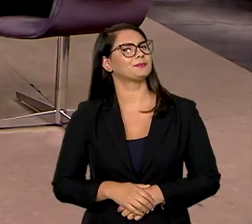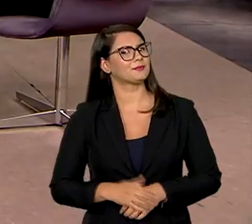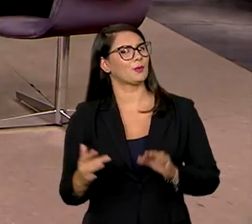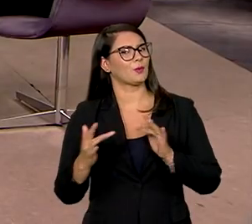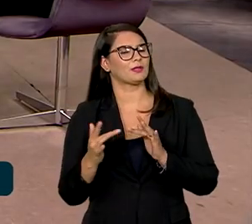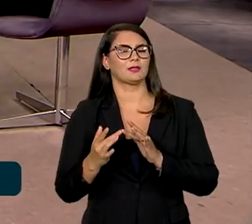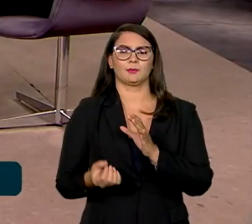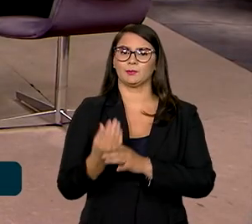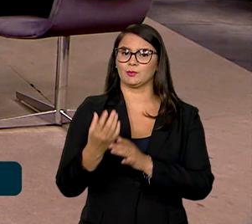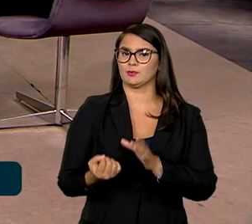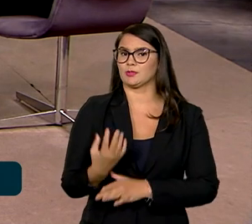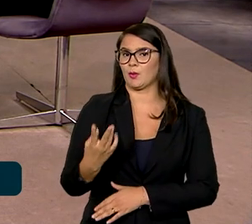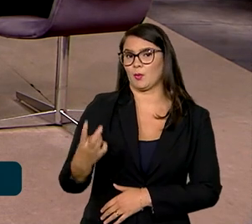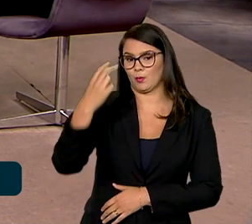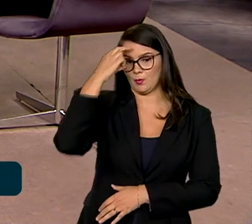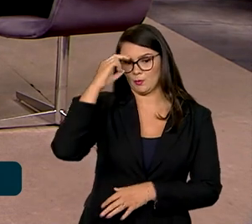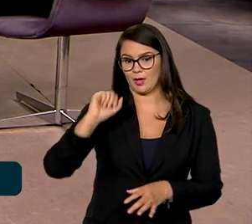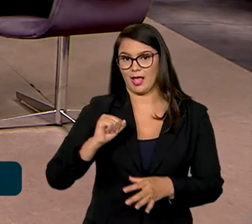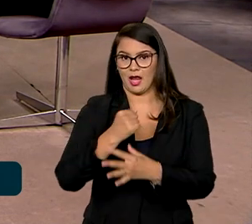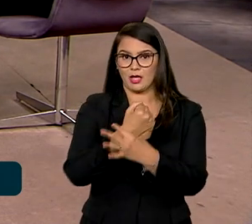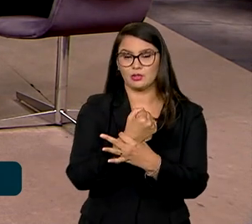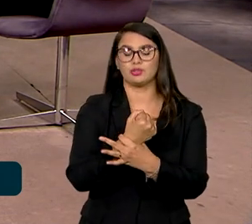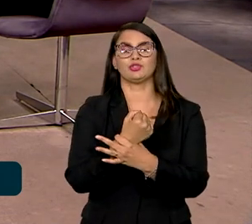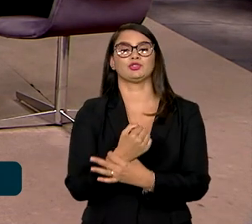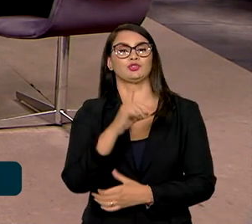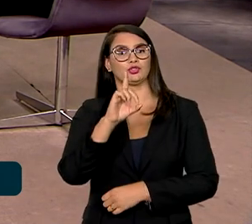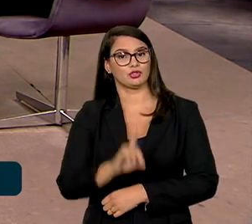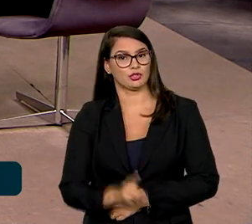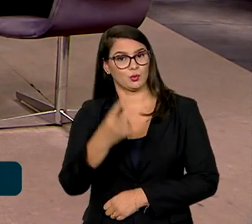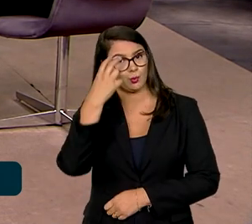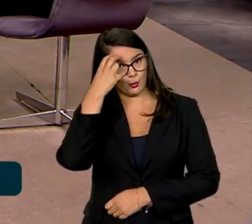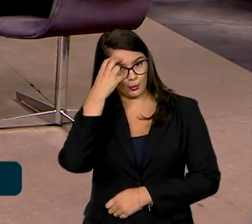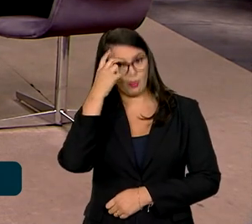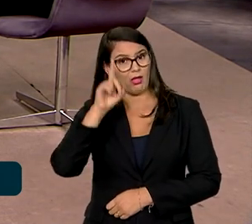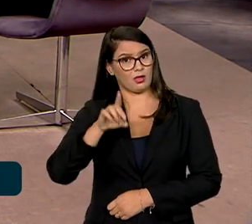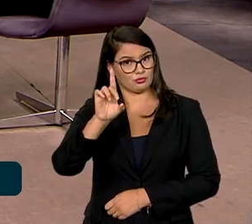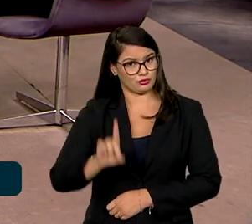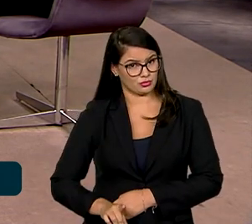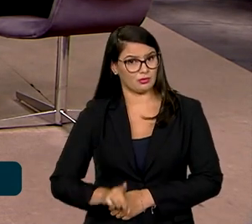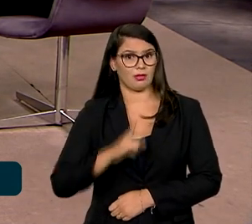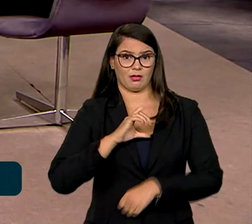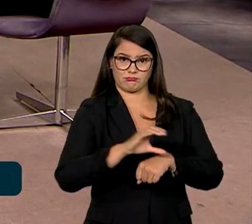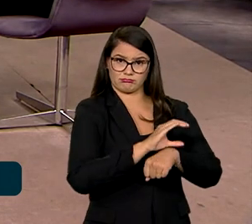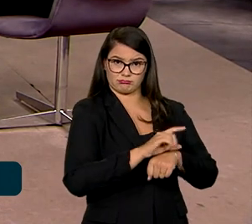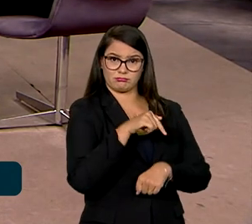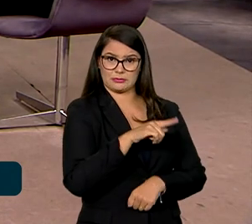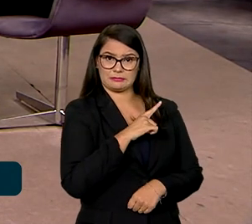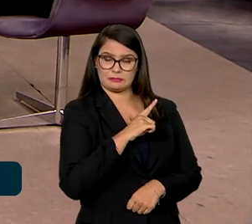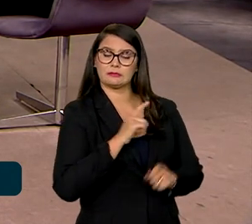à produção cultural, de garantia de que o direito à cultura, que é um direito que está na nossa Constituição,